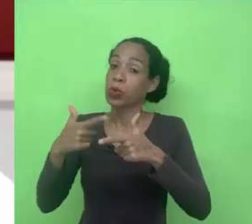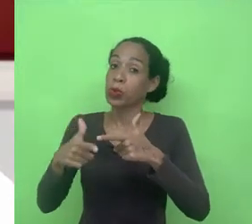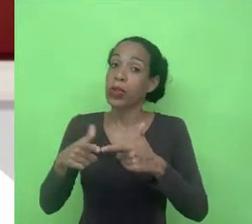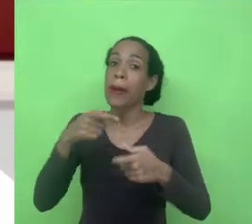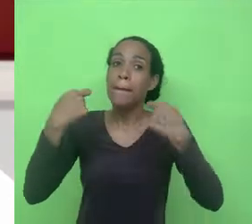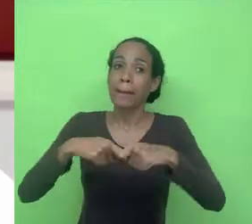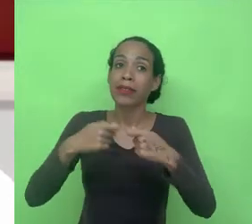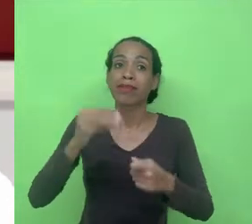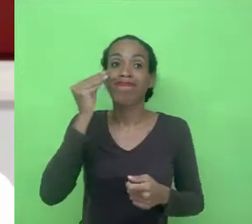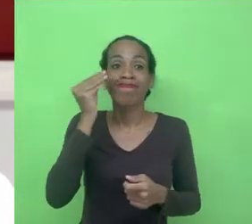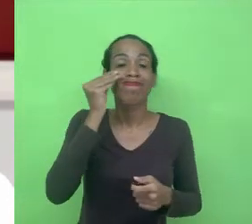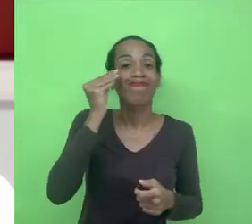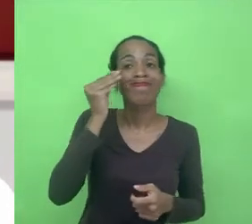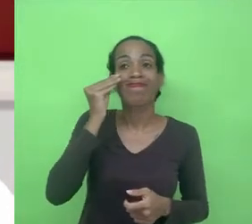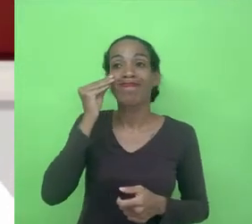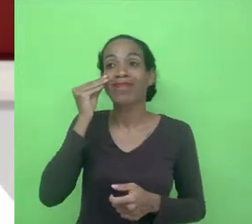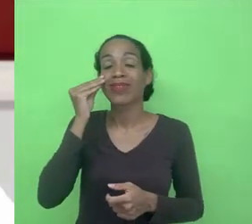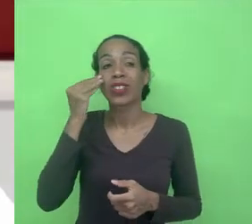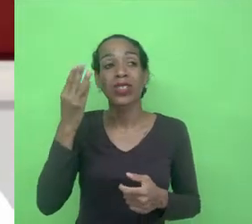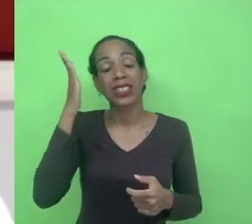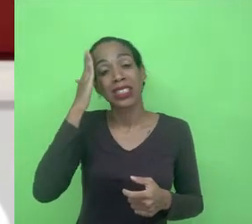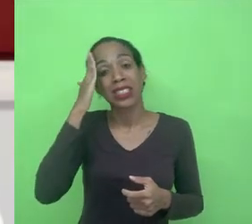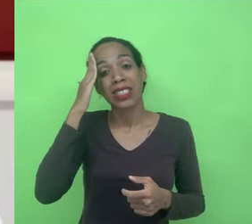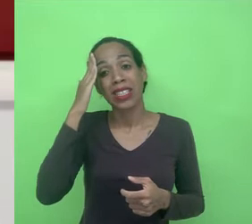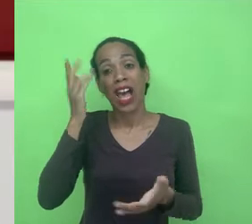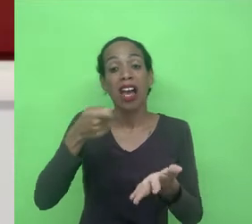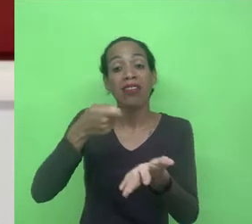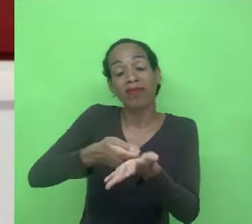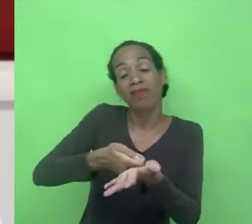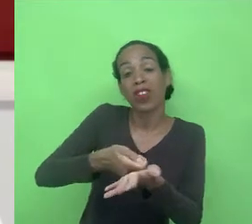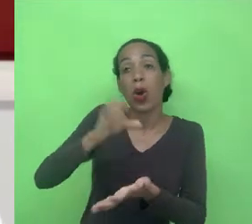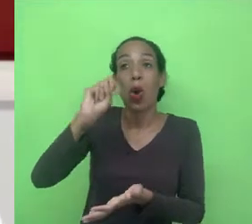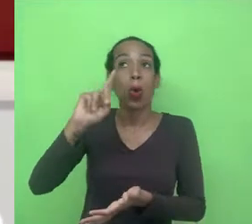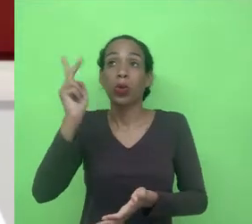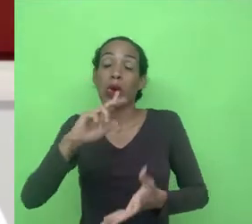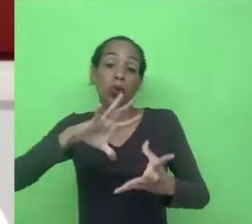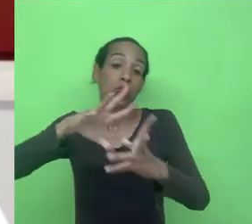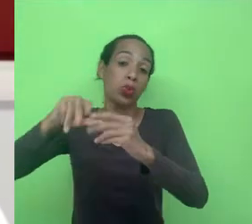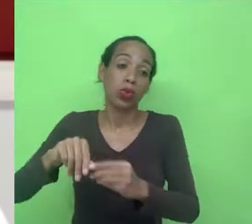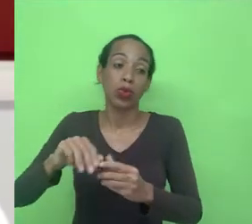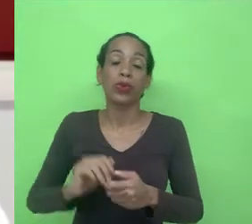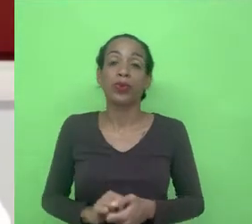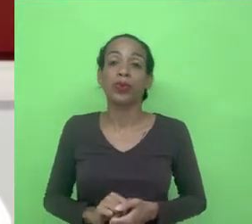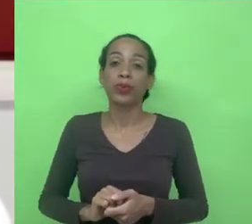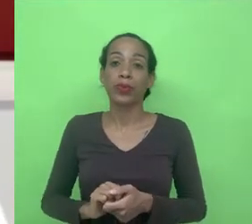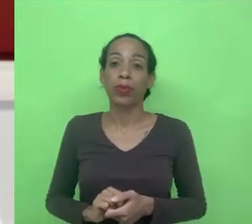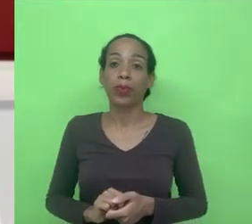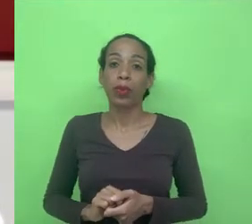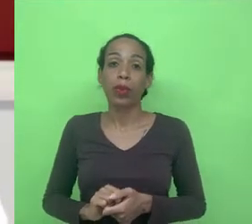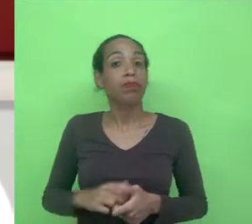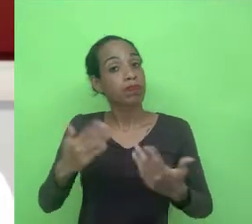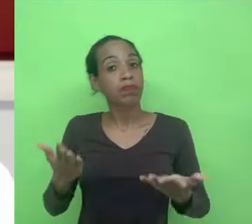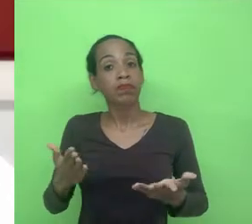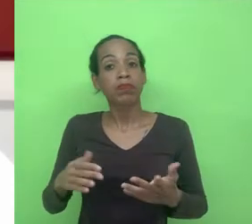uma determinada hipótese para ver se ela se confirma ou não no mundo. e aí você